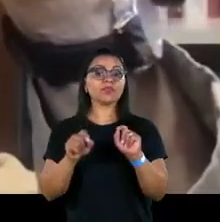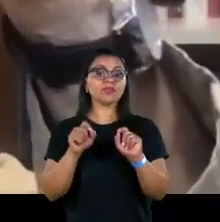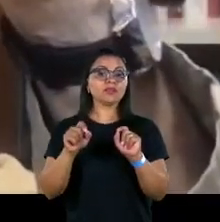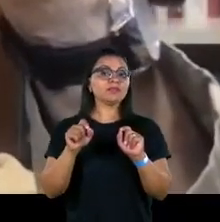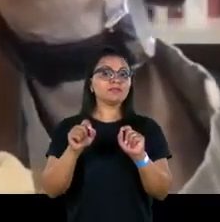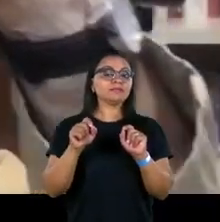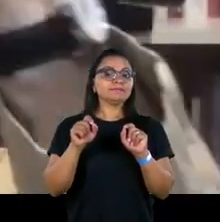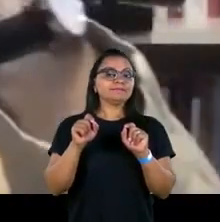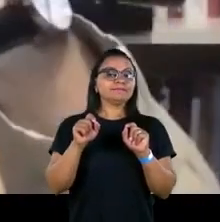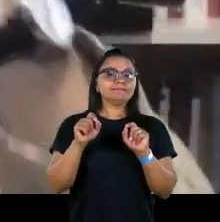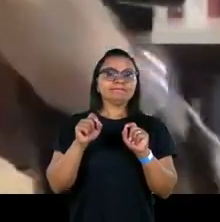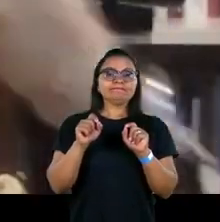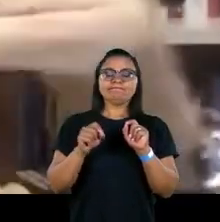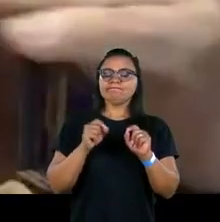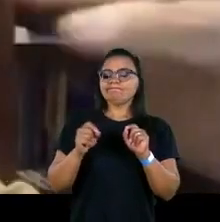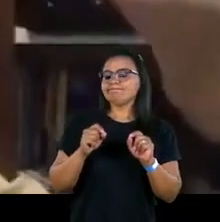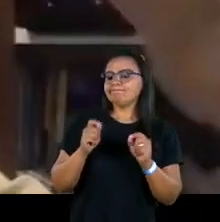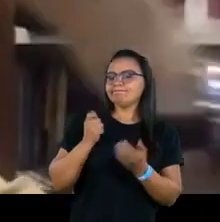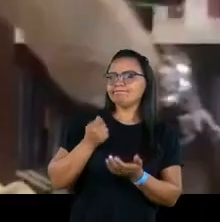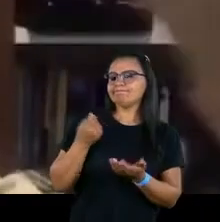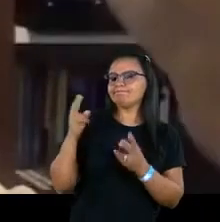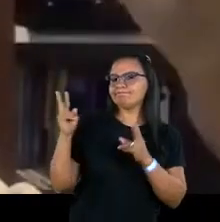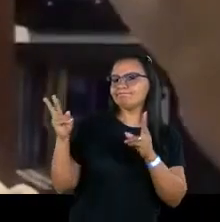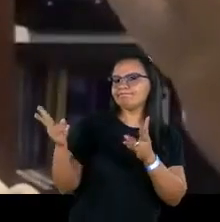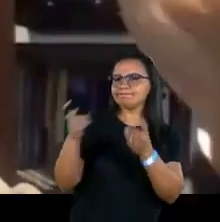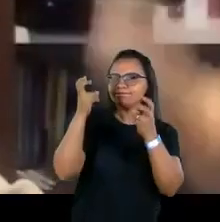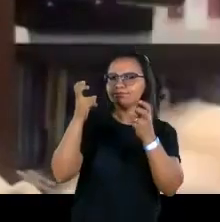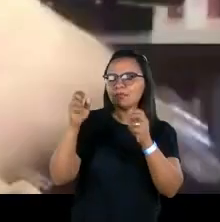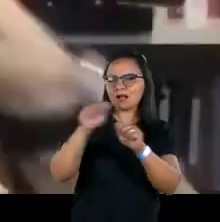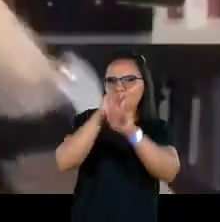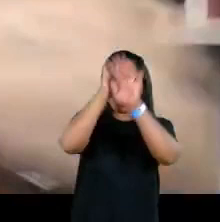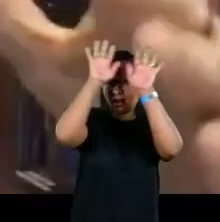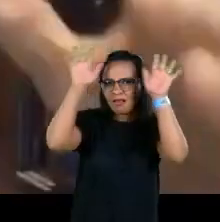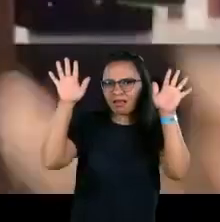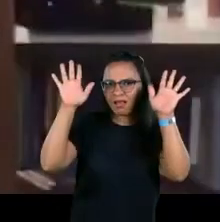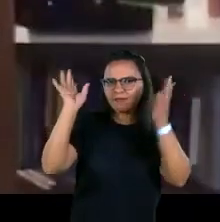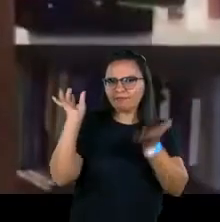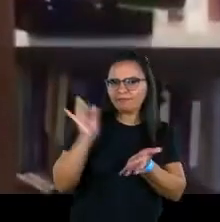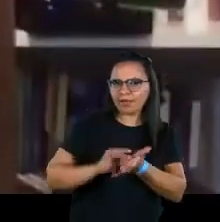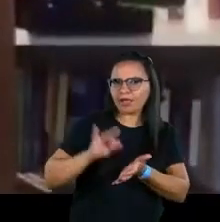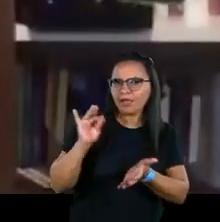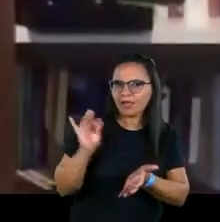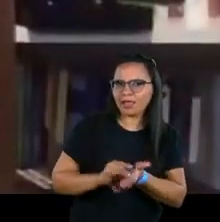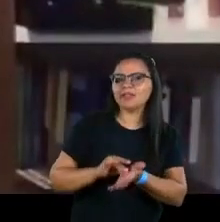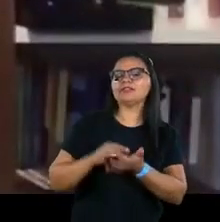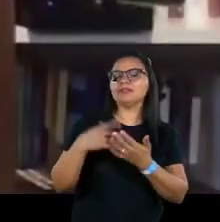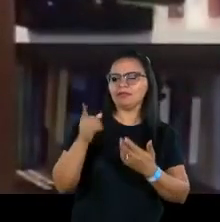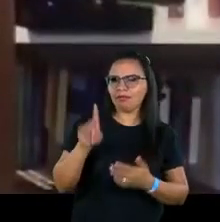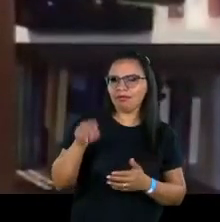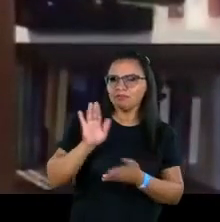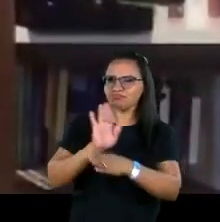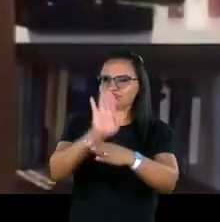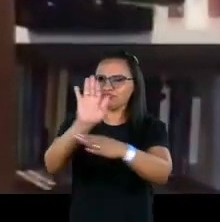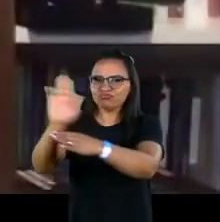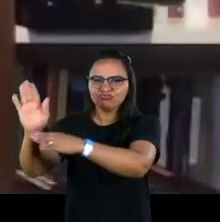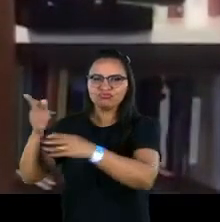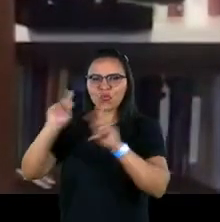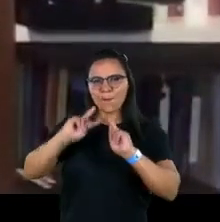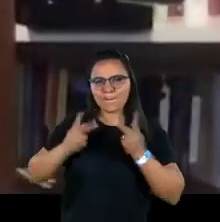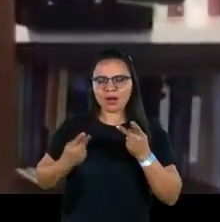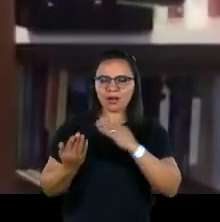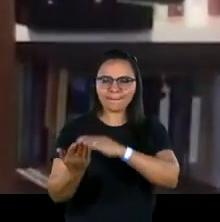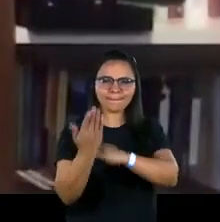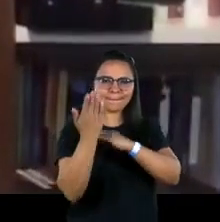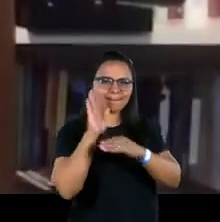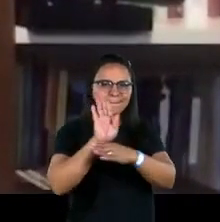percepção mais clara da verdadeira solidariedade entre os seres humanos.